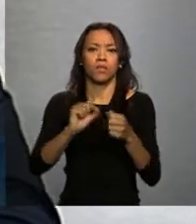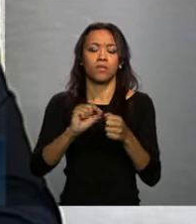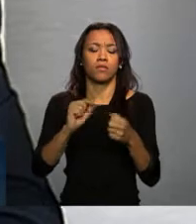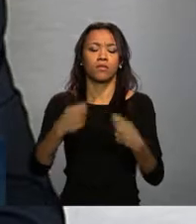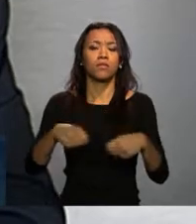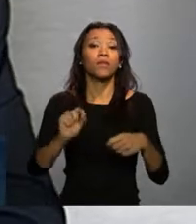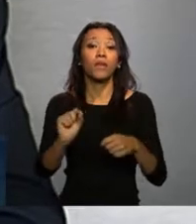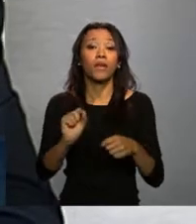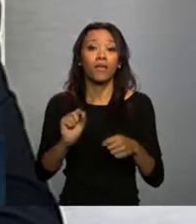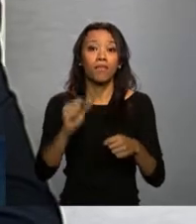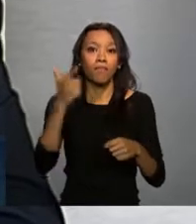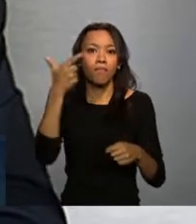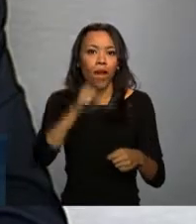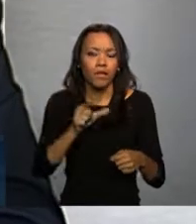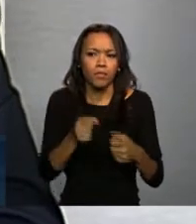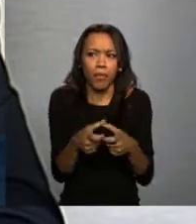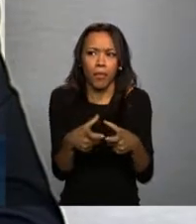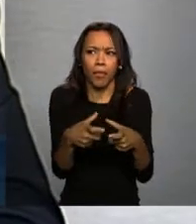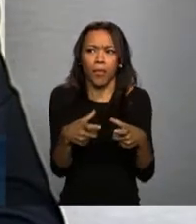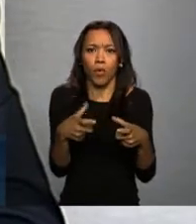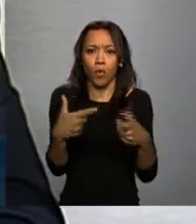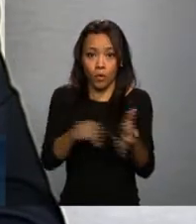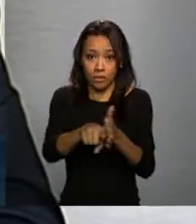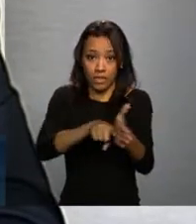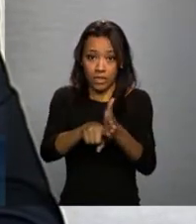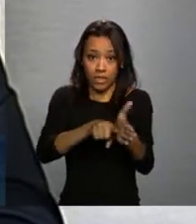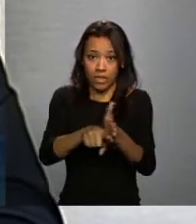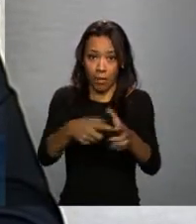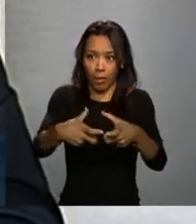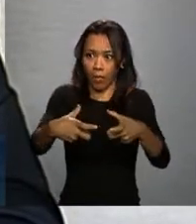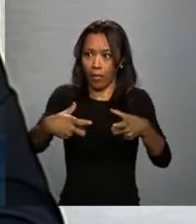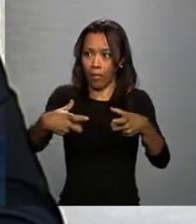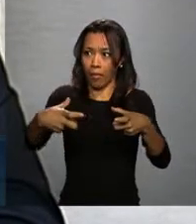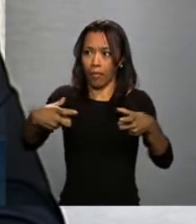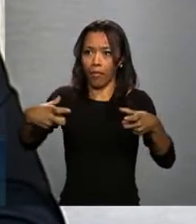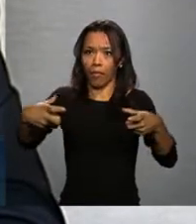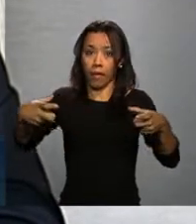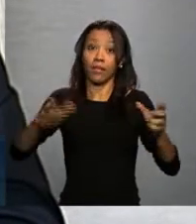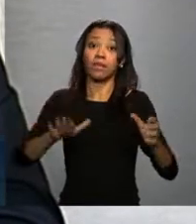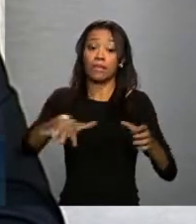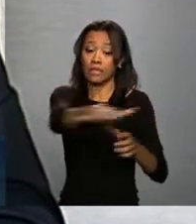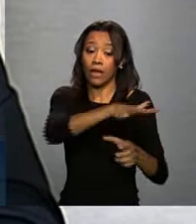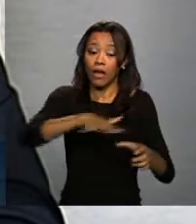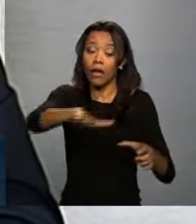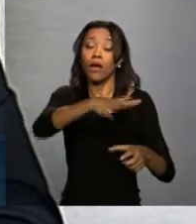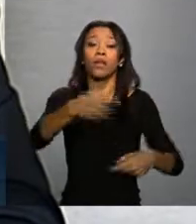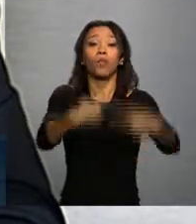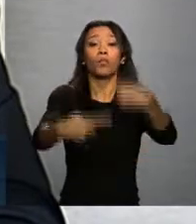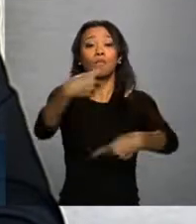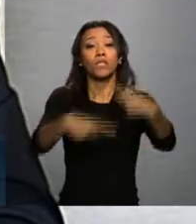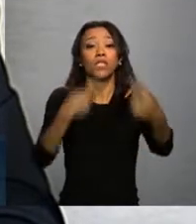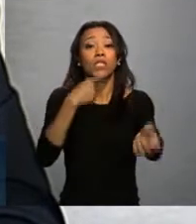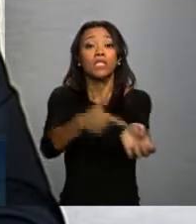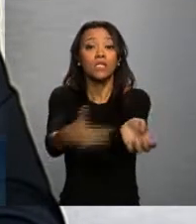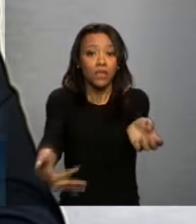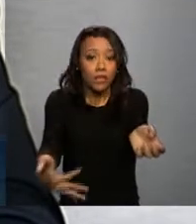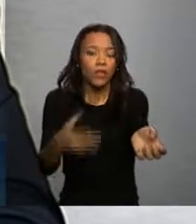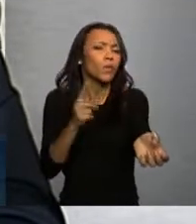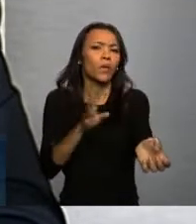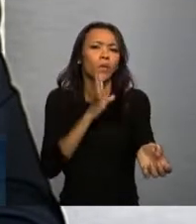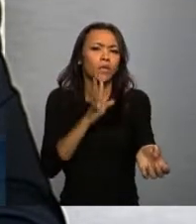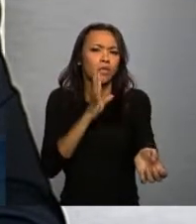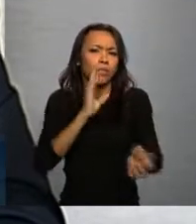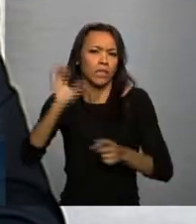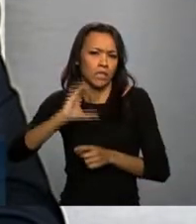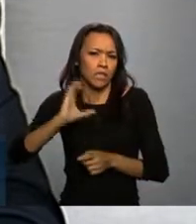ganhar espaço, liderar do que diz respeito à política de sangue, emoderivados, o conhecimento científico,